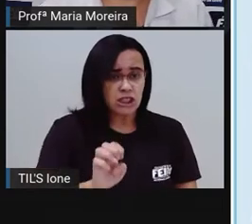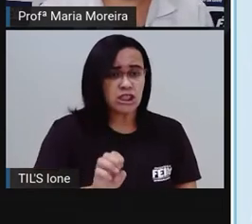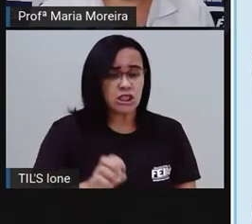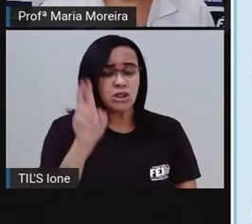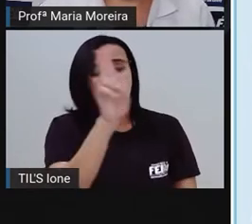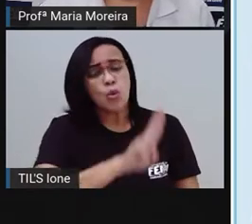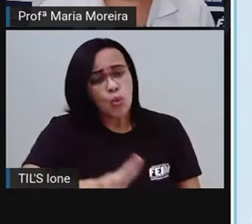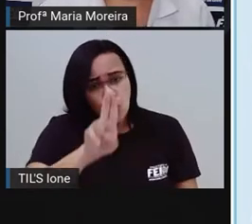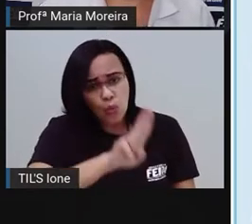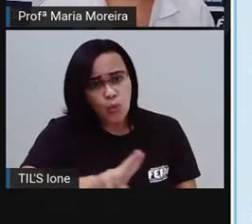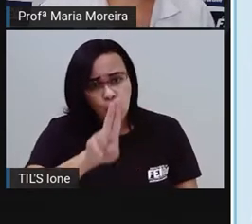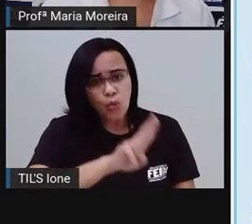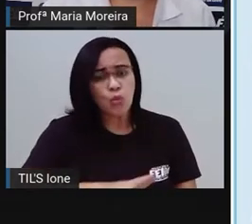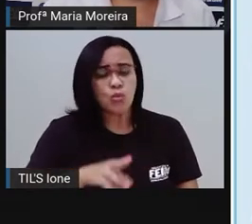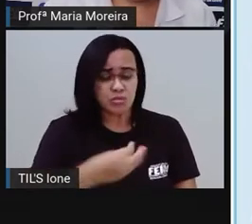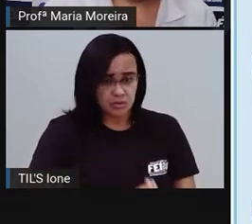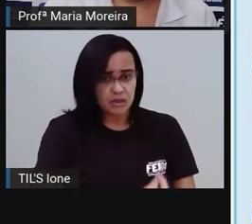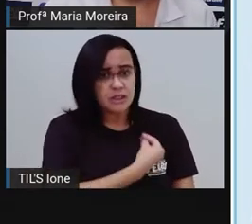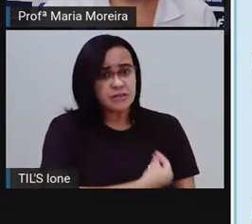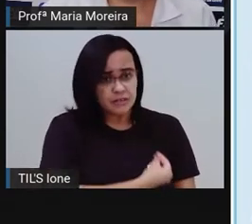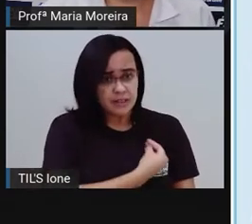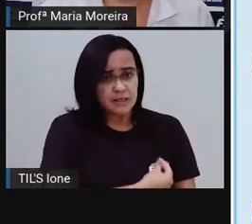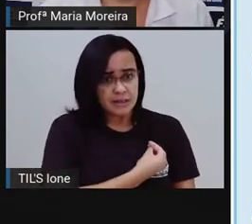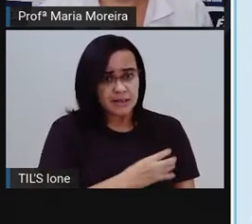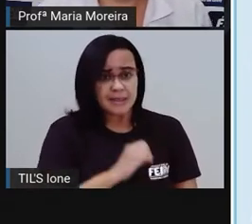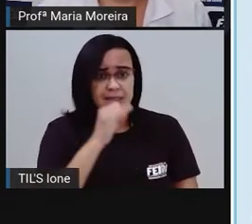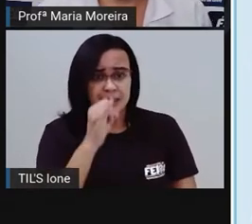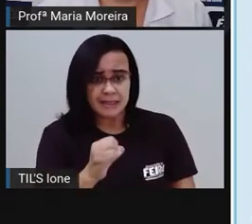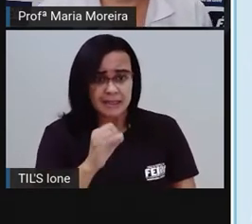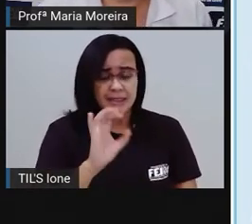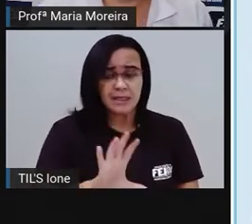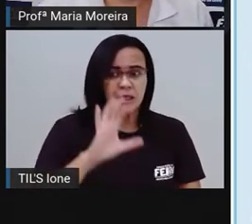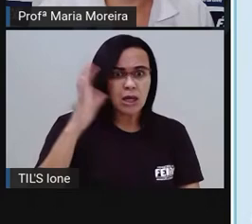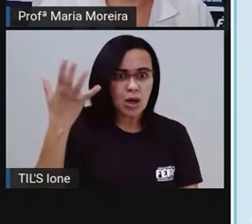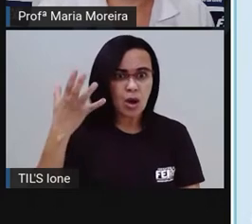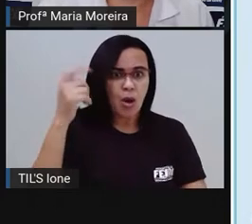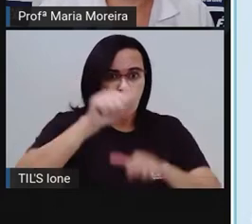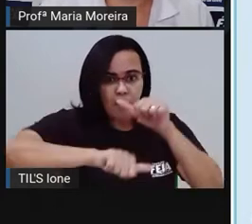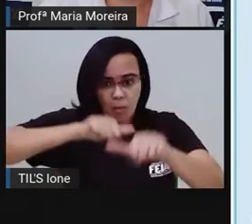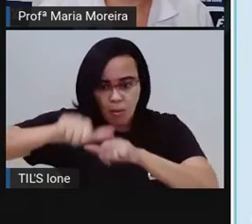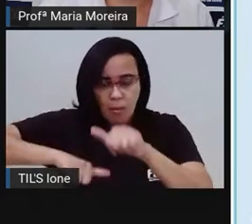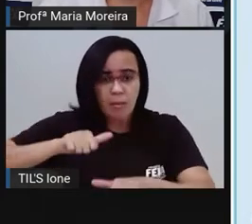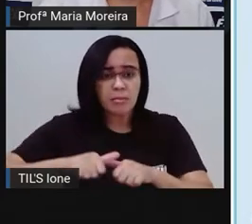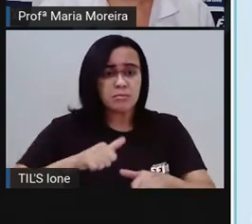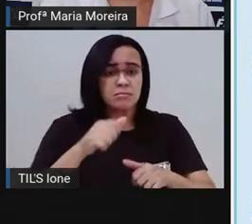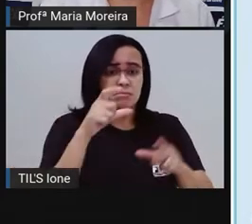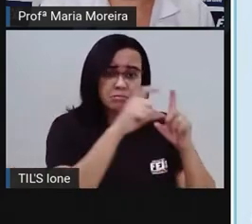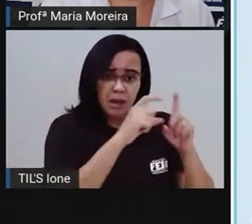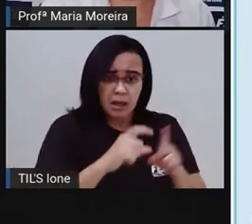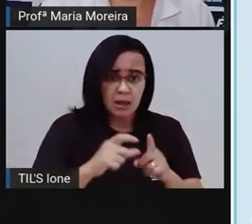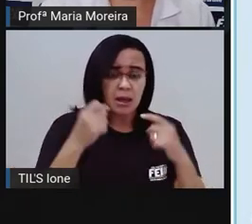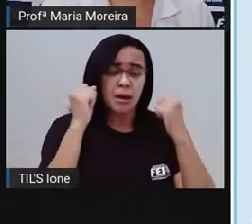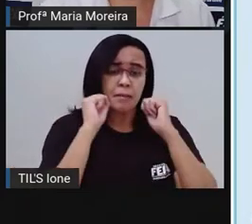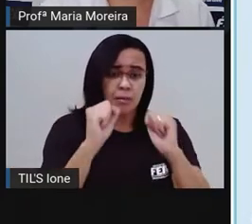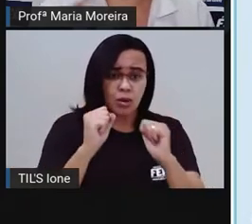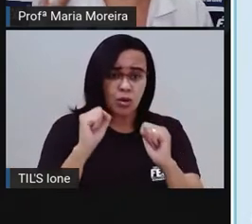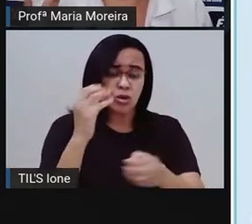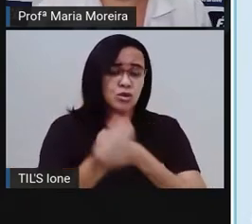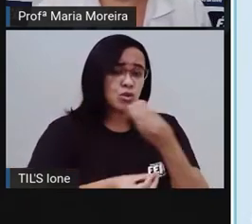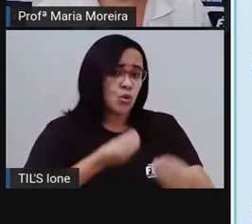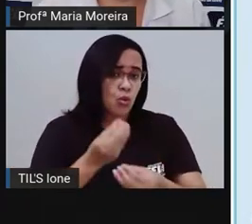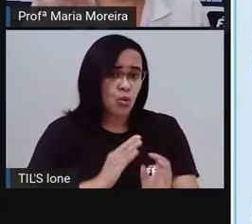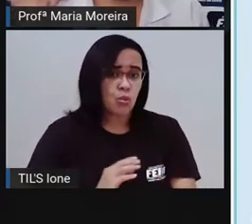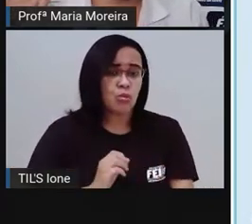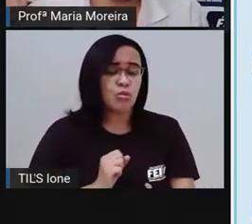nós. Quando isso acontece, algumas mudanças nas palavras que acompanham esse pronome são feitas. Então, esse a